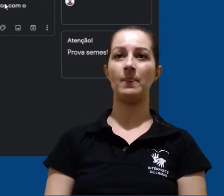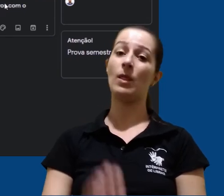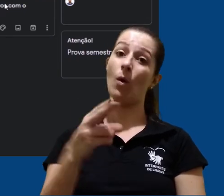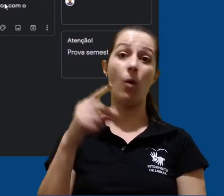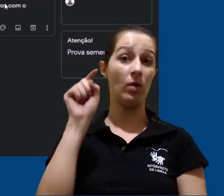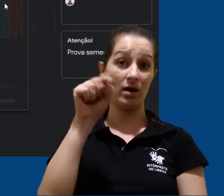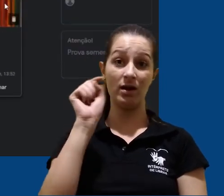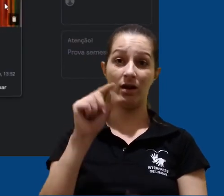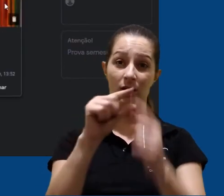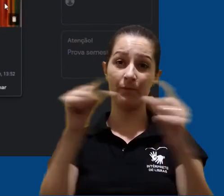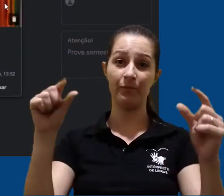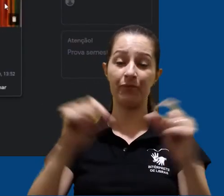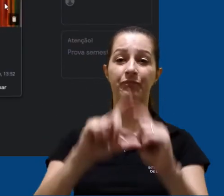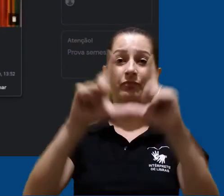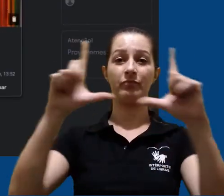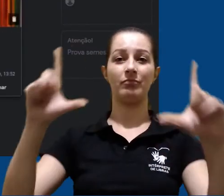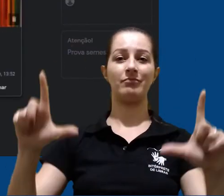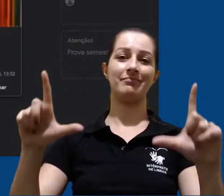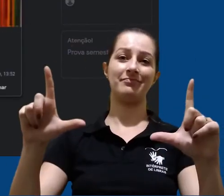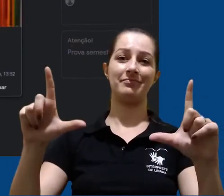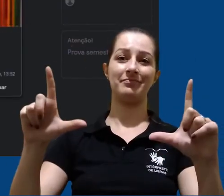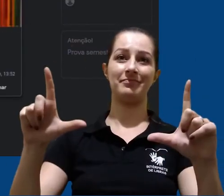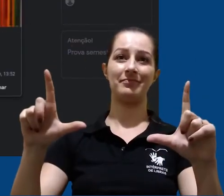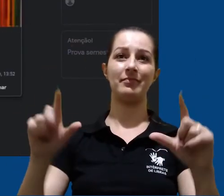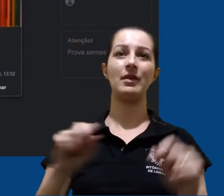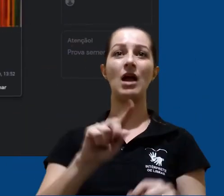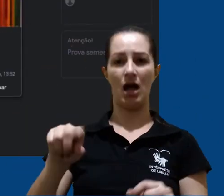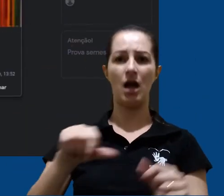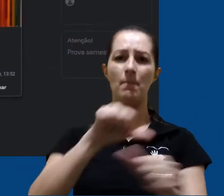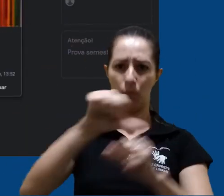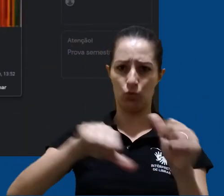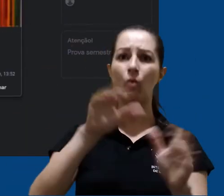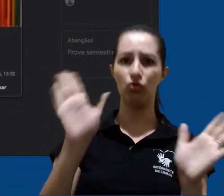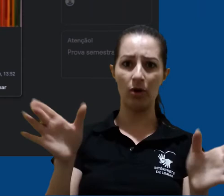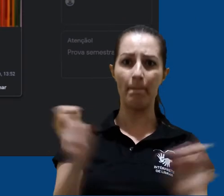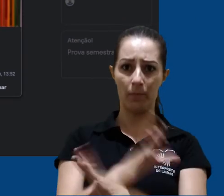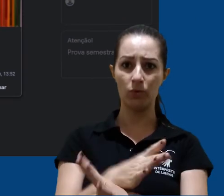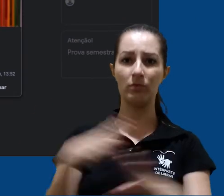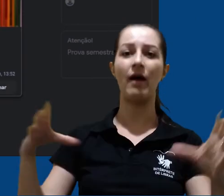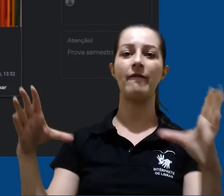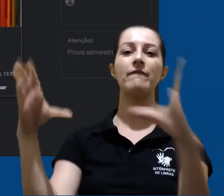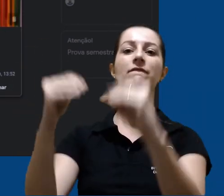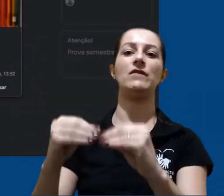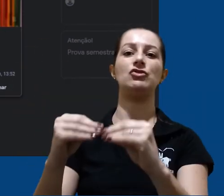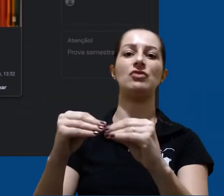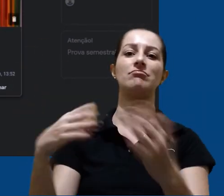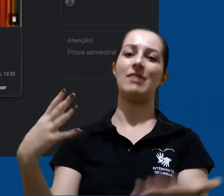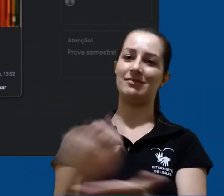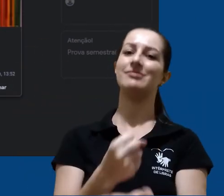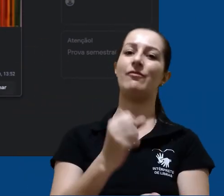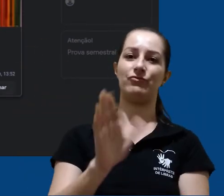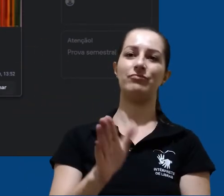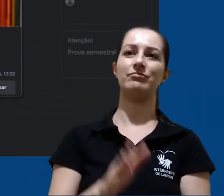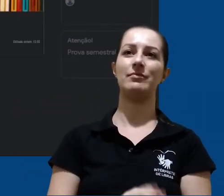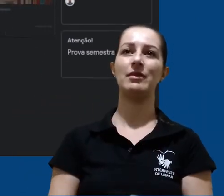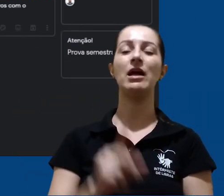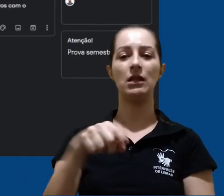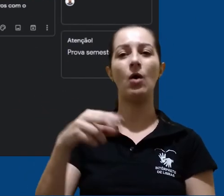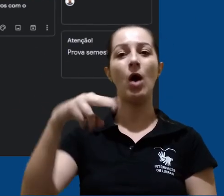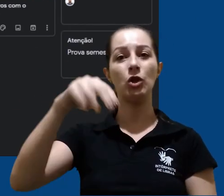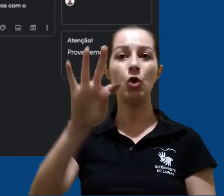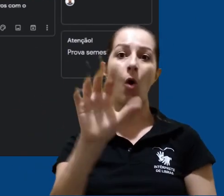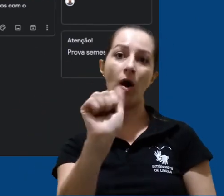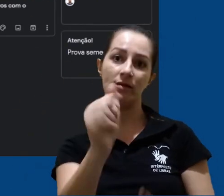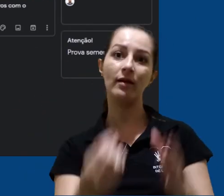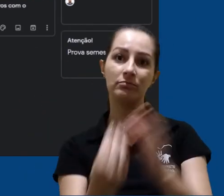Ou apenas clique sobre ela para expandir a caixa de edição. Quando terminar de editar, clique em Fechar. Com uma nota que já